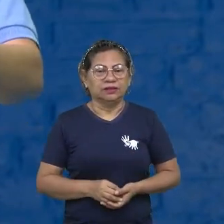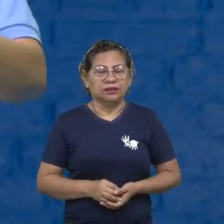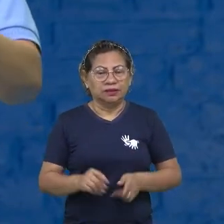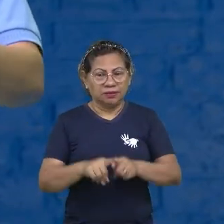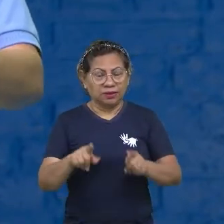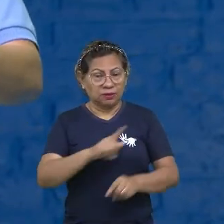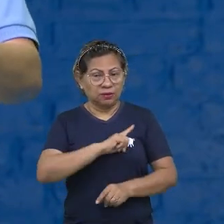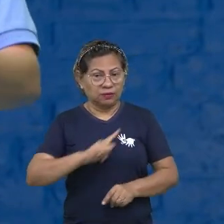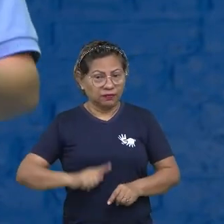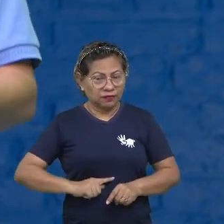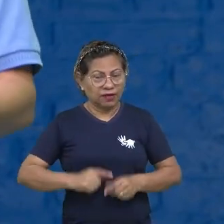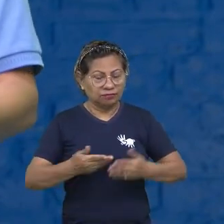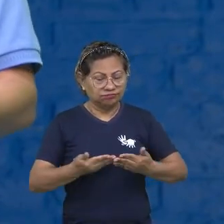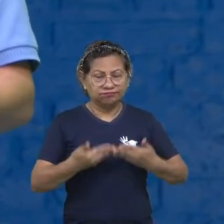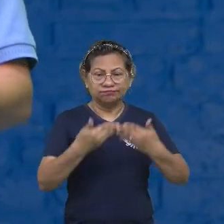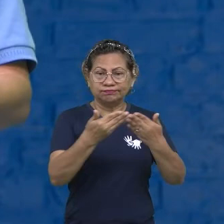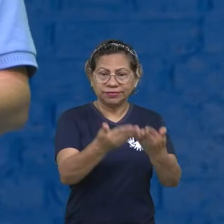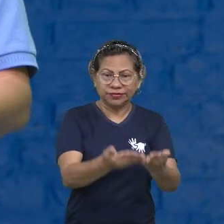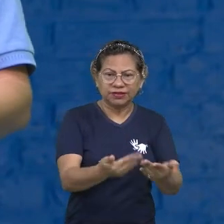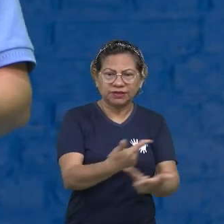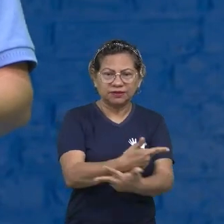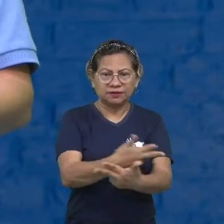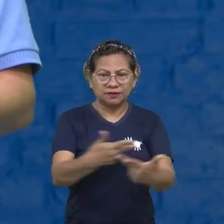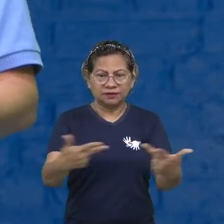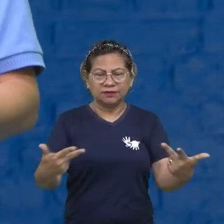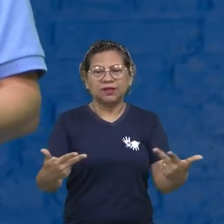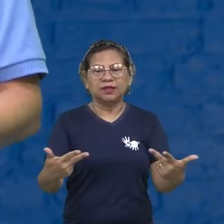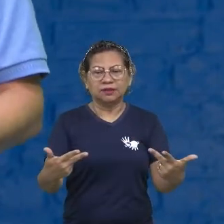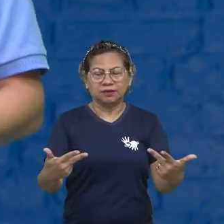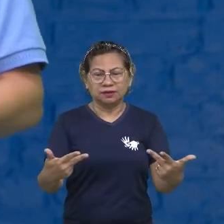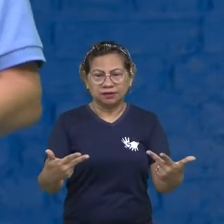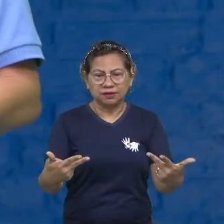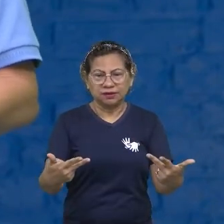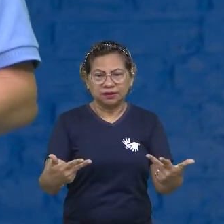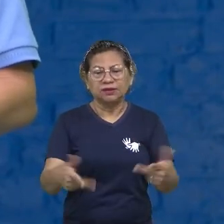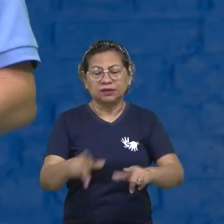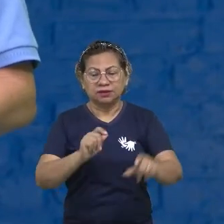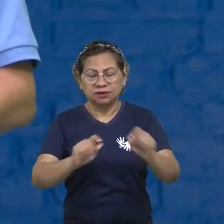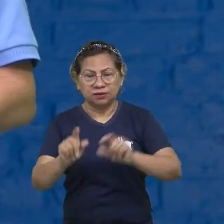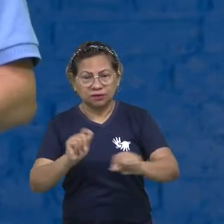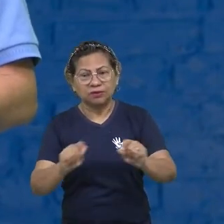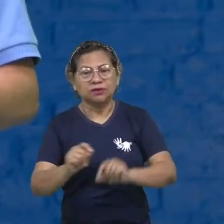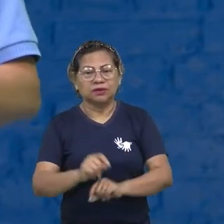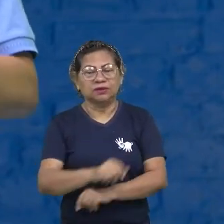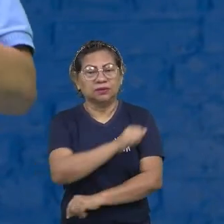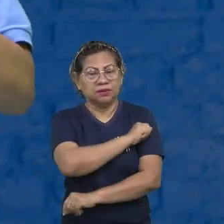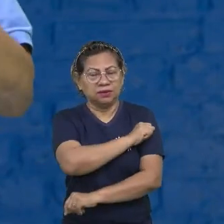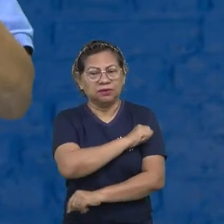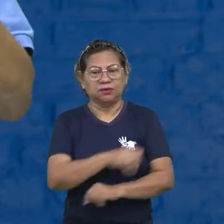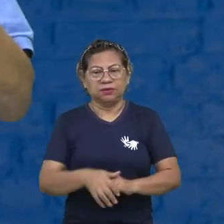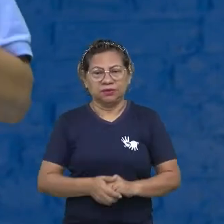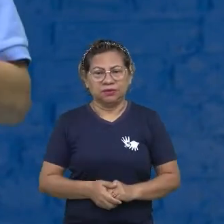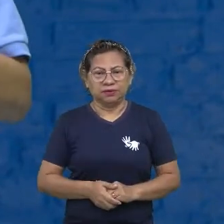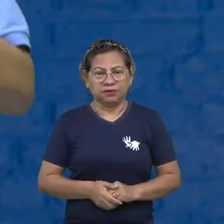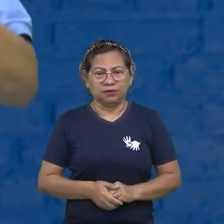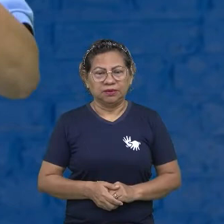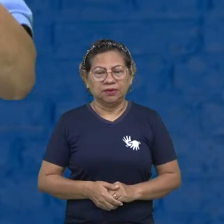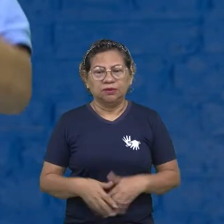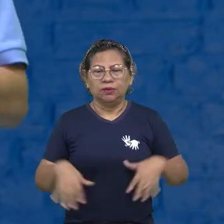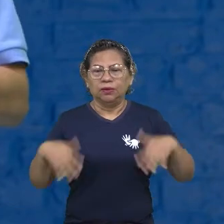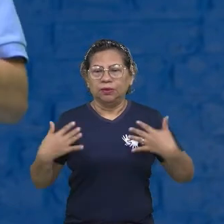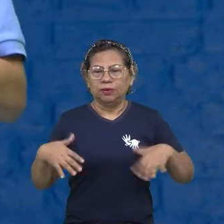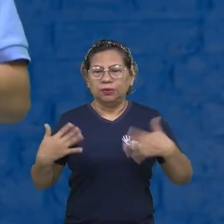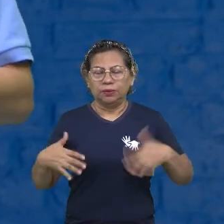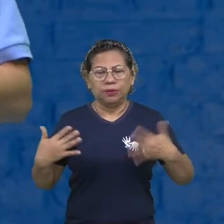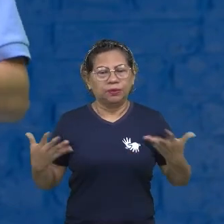oferecendo vários processos, várias escolhas para vocês. Nossa, tem cada coisa linda, cada